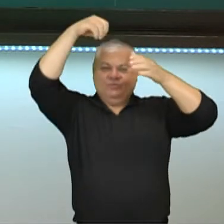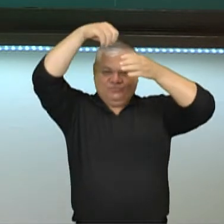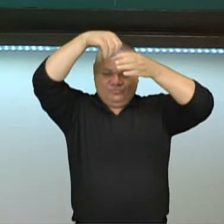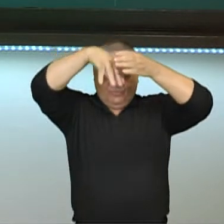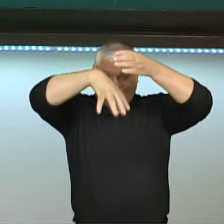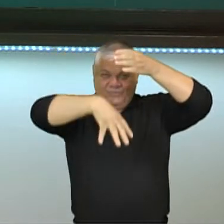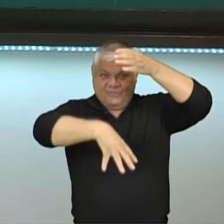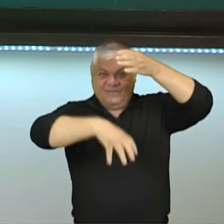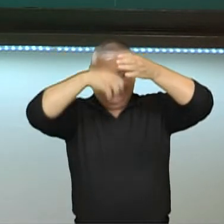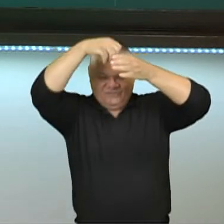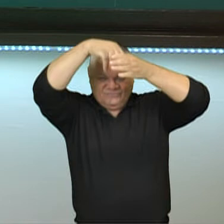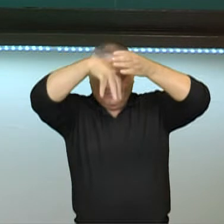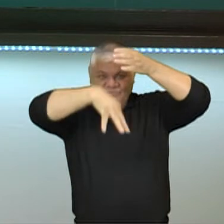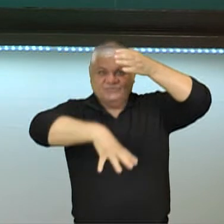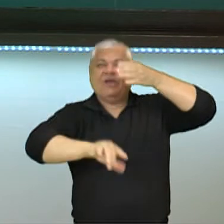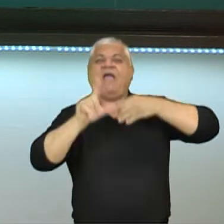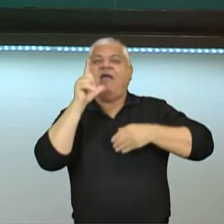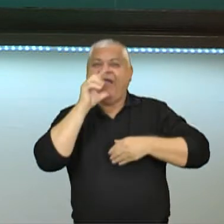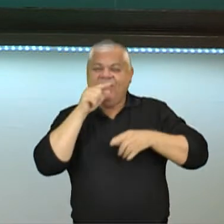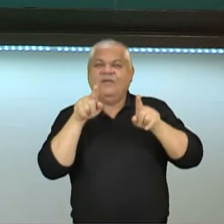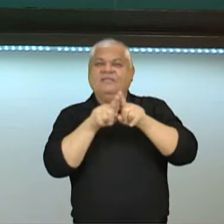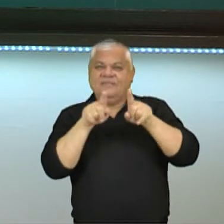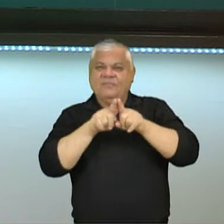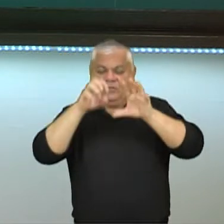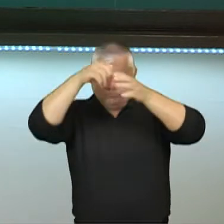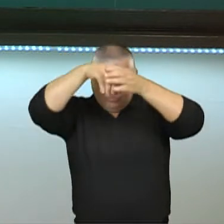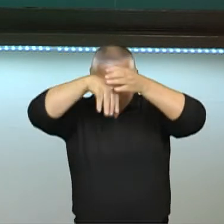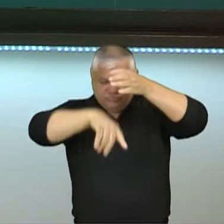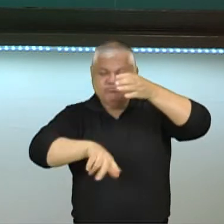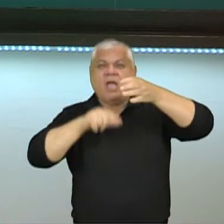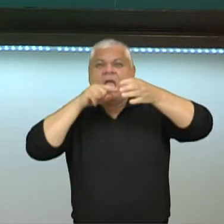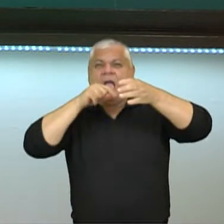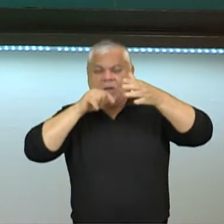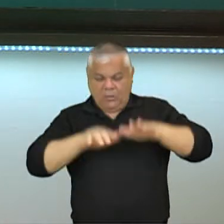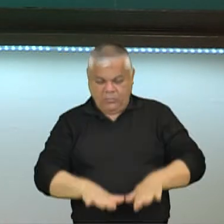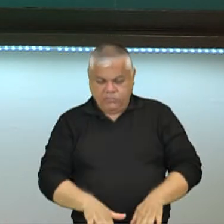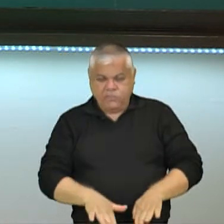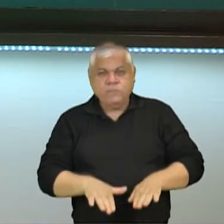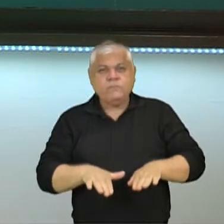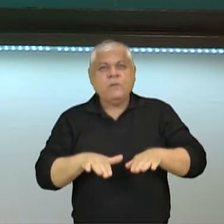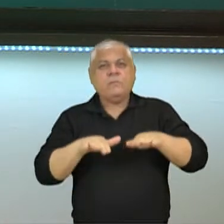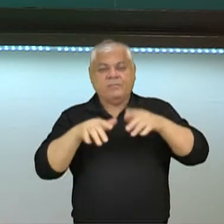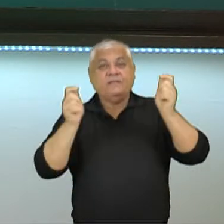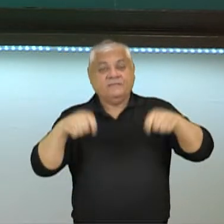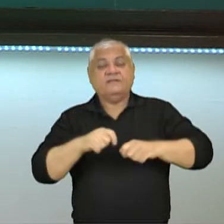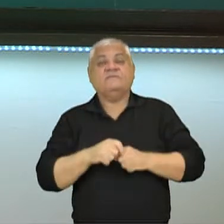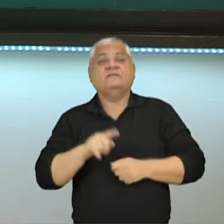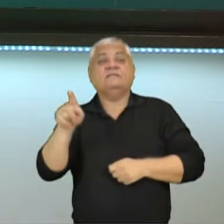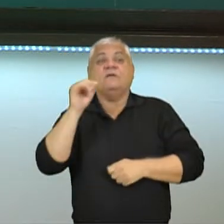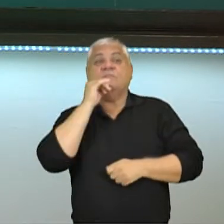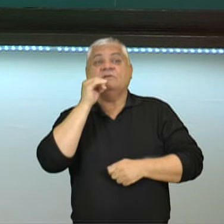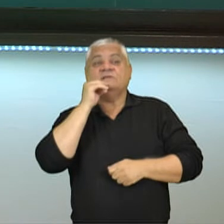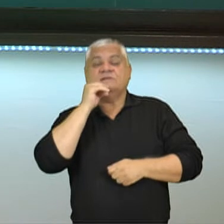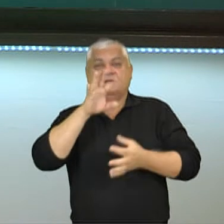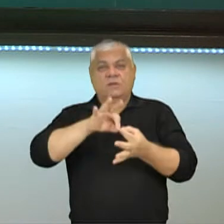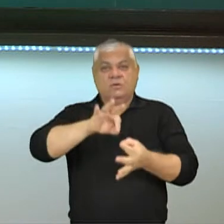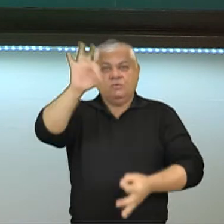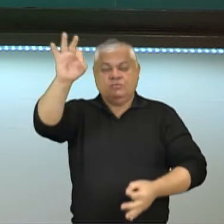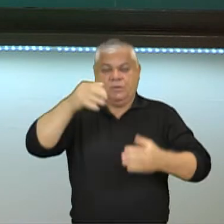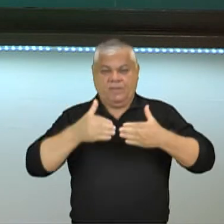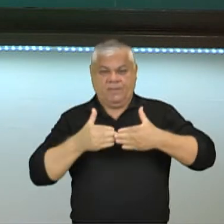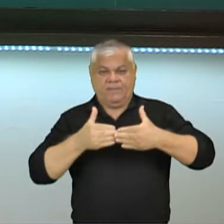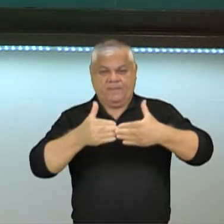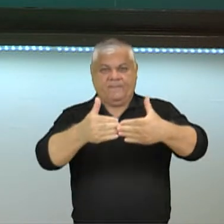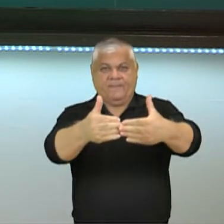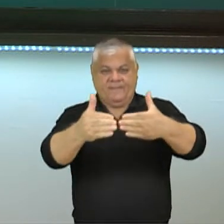inclusive, até a água para poder encher seus tanques de abastecimento de água. Então, nós temos aqui um aumento desse ambiente interno das